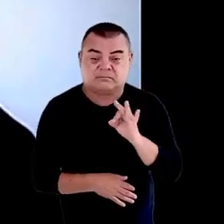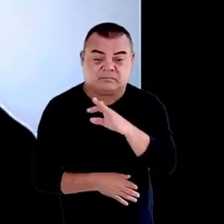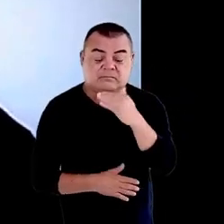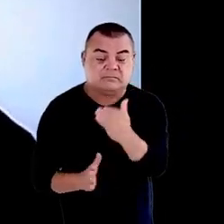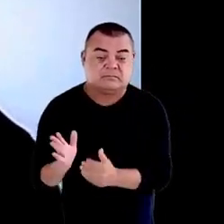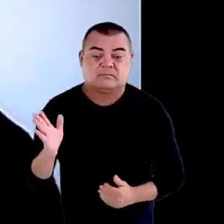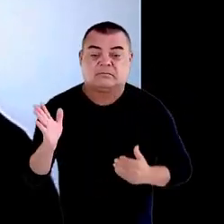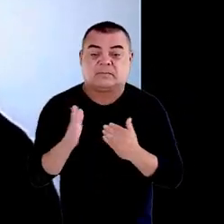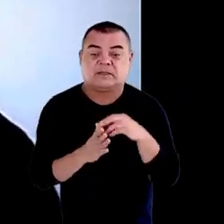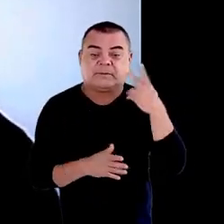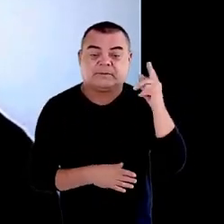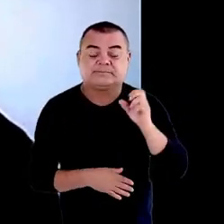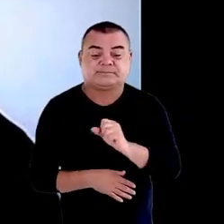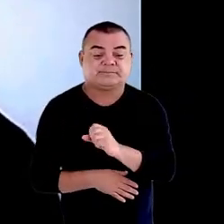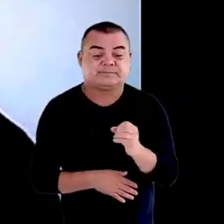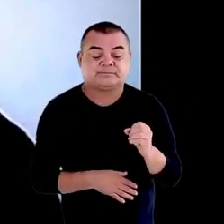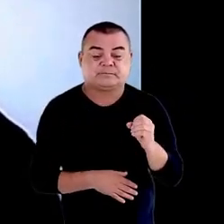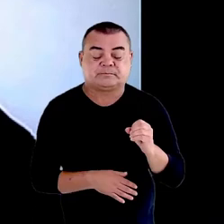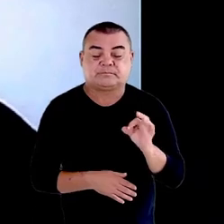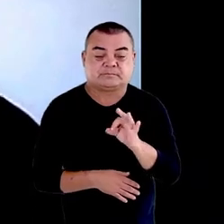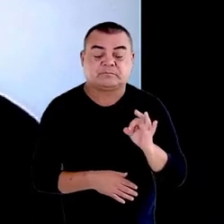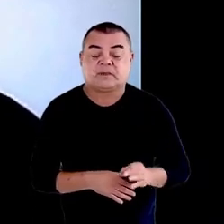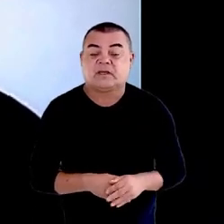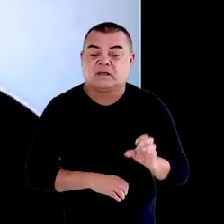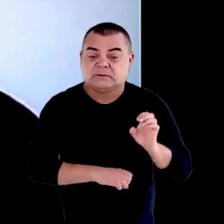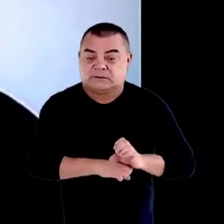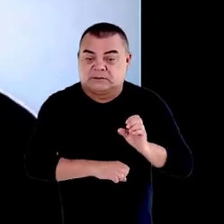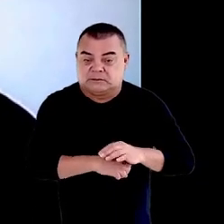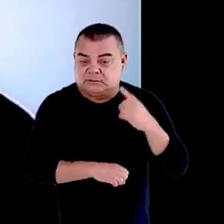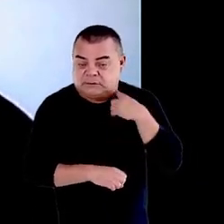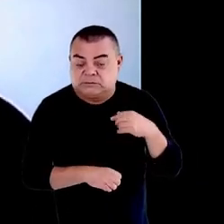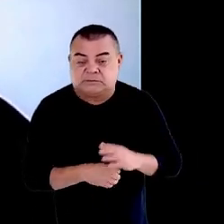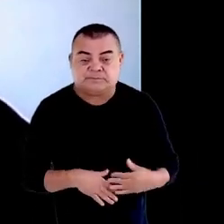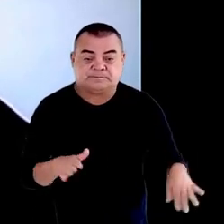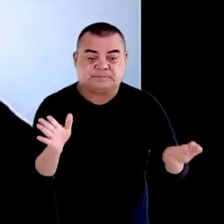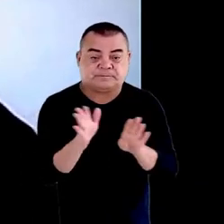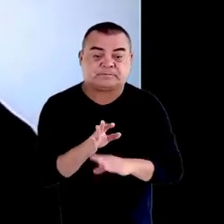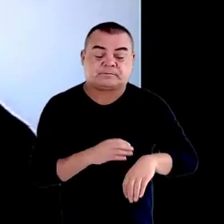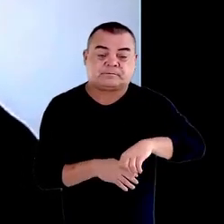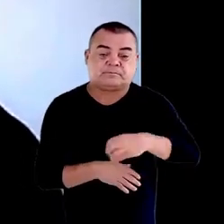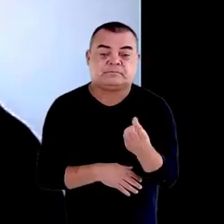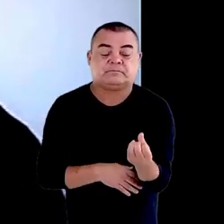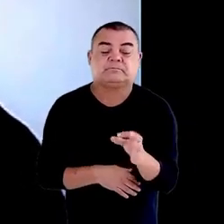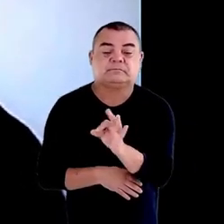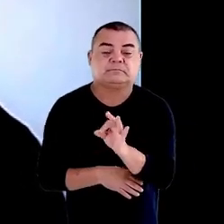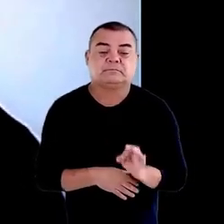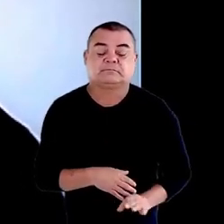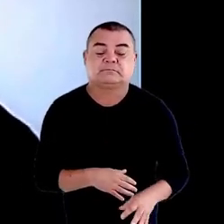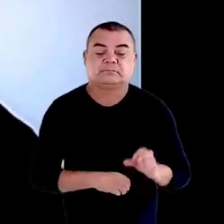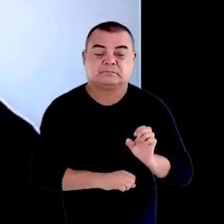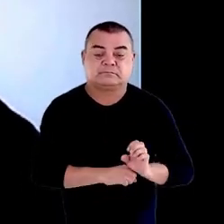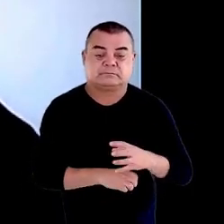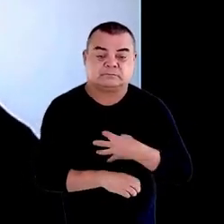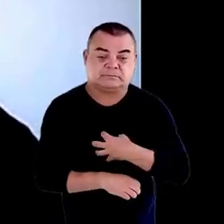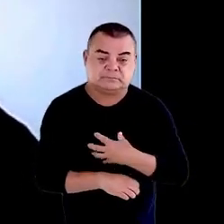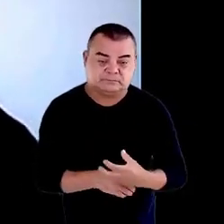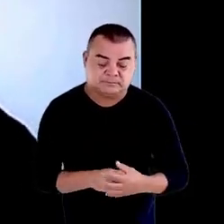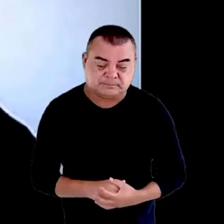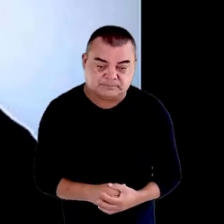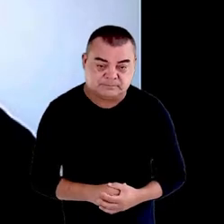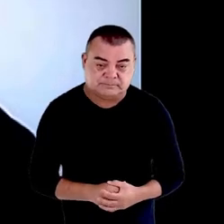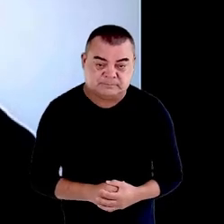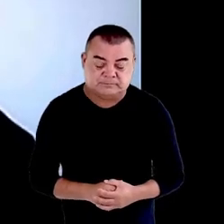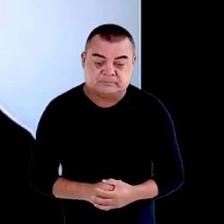80% no estado de Minas Gerais, chegando a 93% no estado da Bahia. Então,